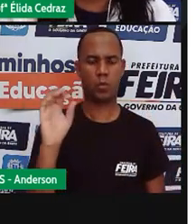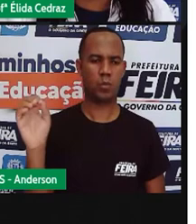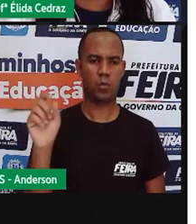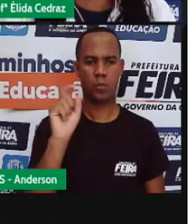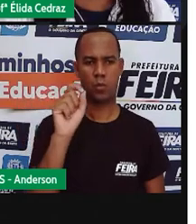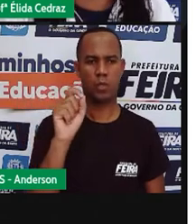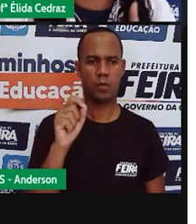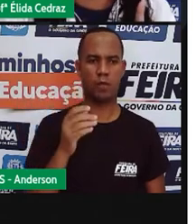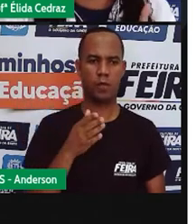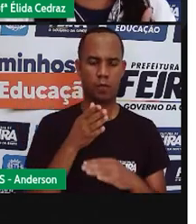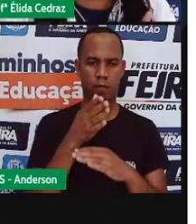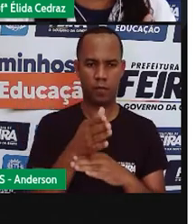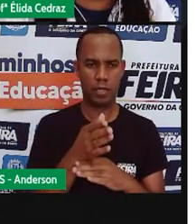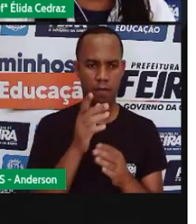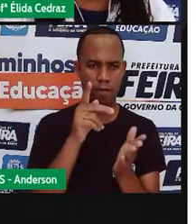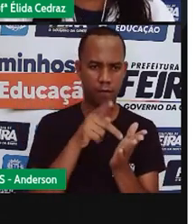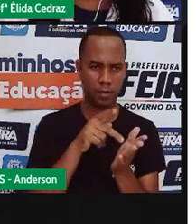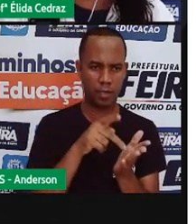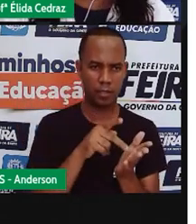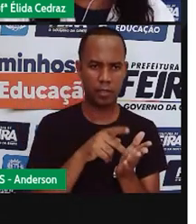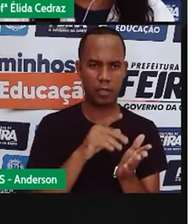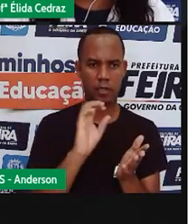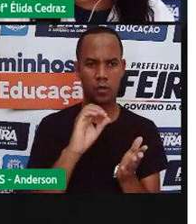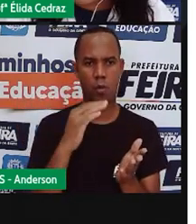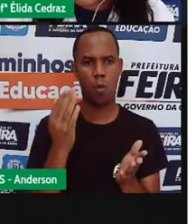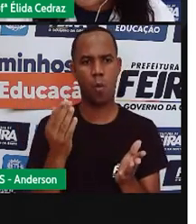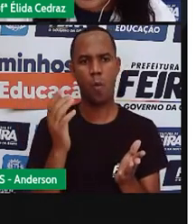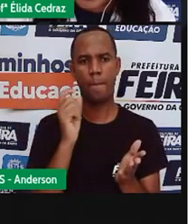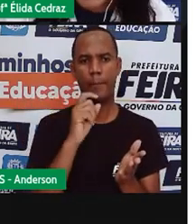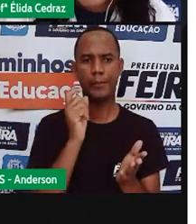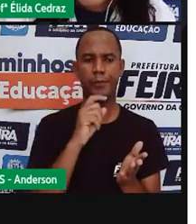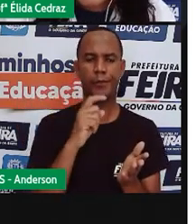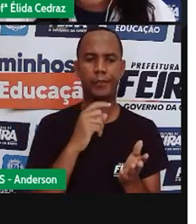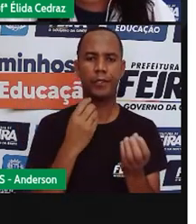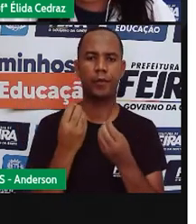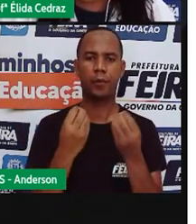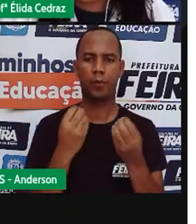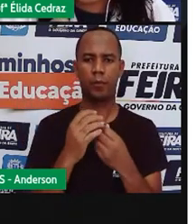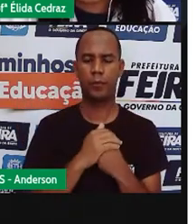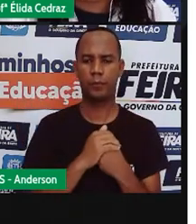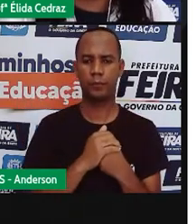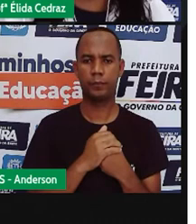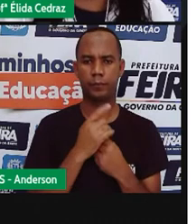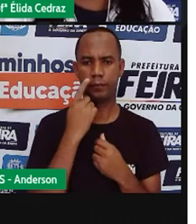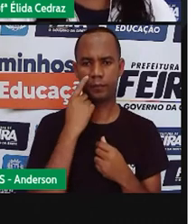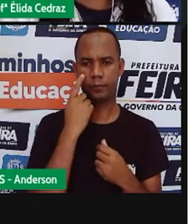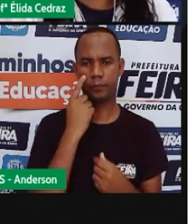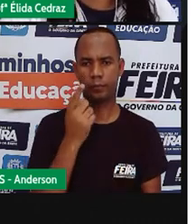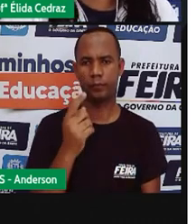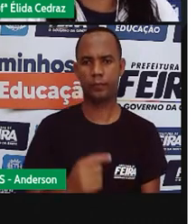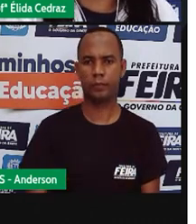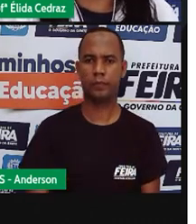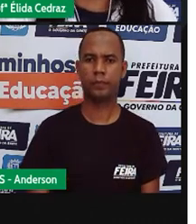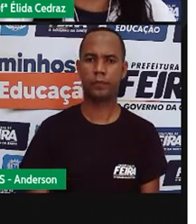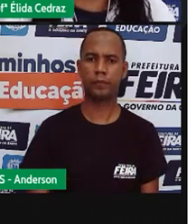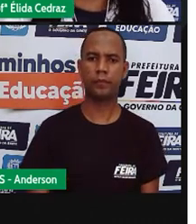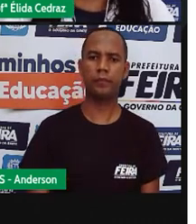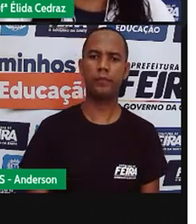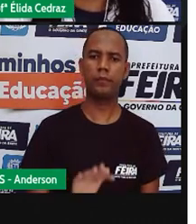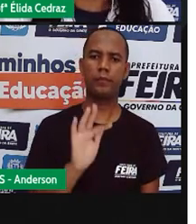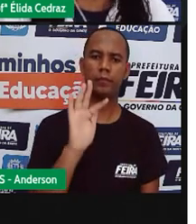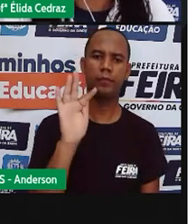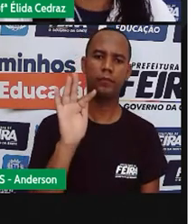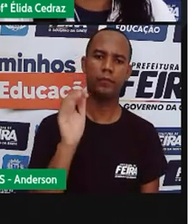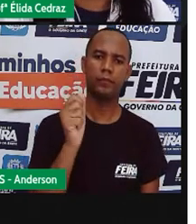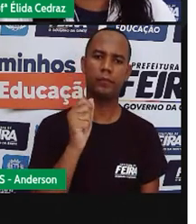site para você saber se é verdade isso é fake news e a própria fosse esse aqui o fake check